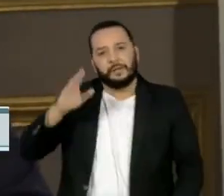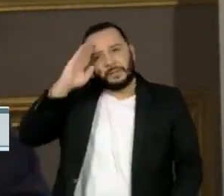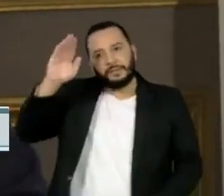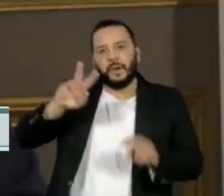científicos.